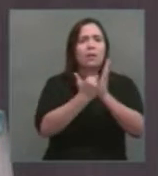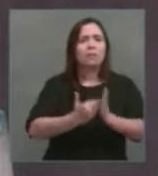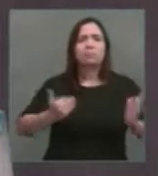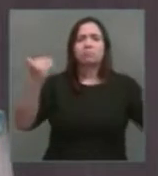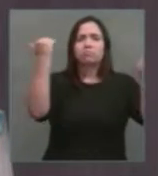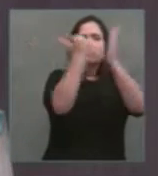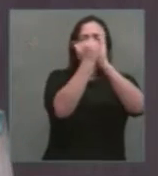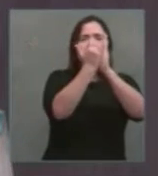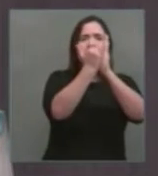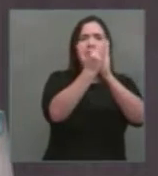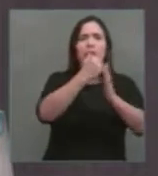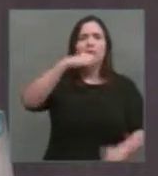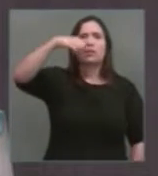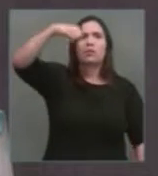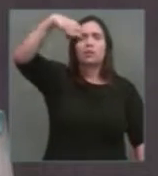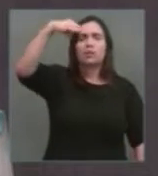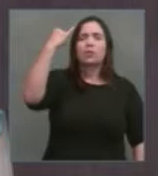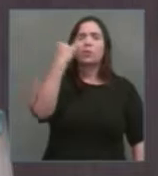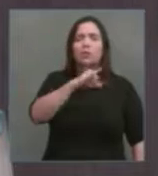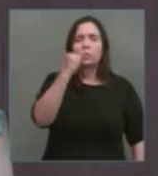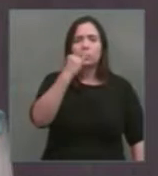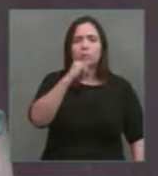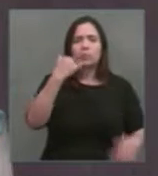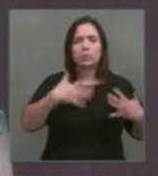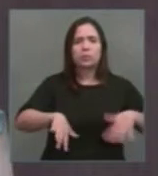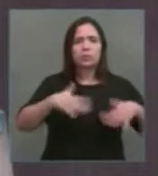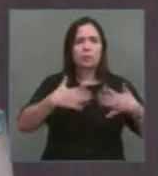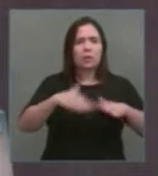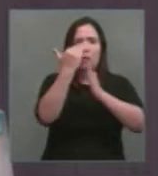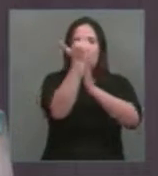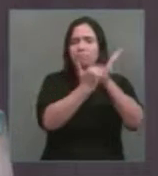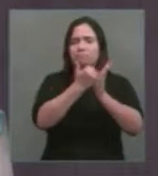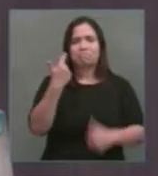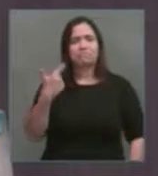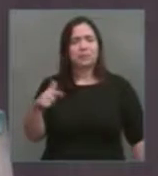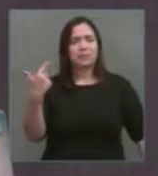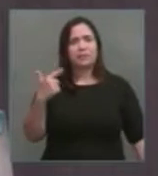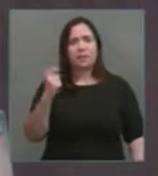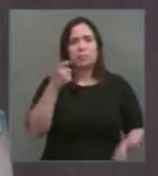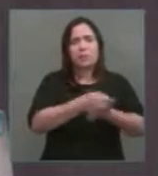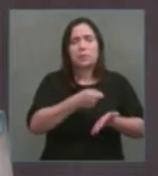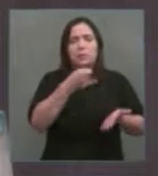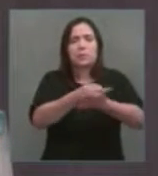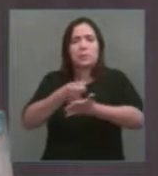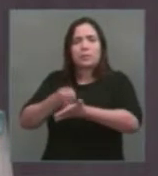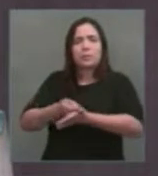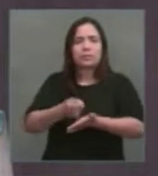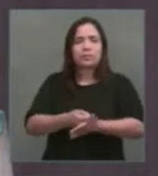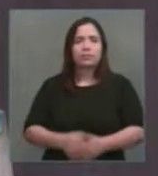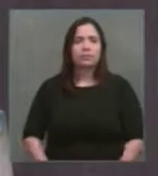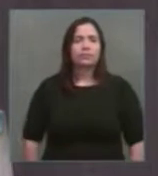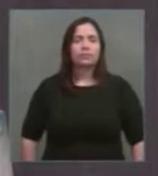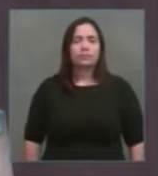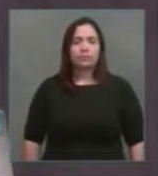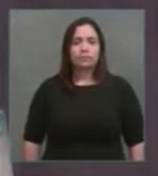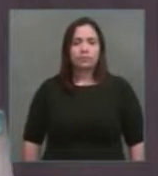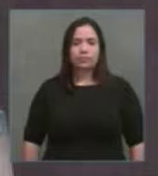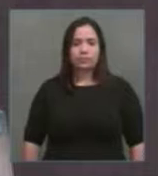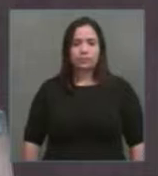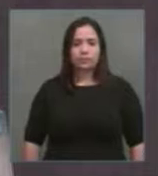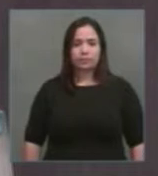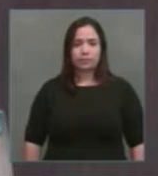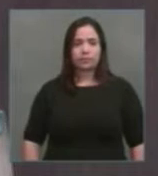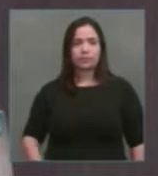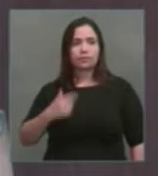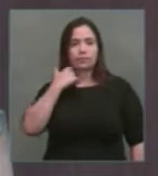de consumo e nós não tivemos uma redução per capita das tarifas. Na verdade, o que nós